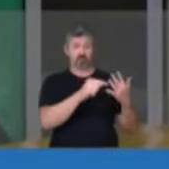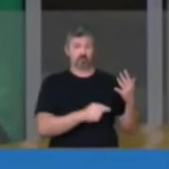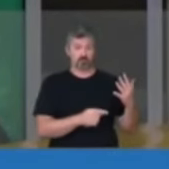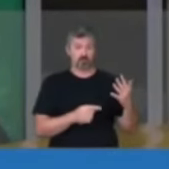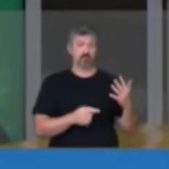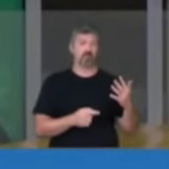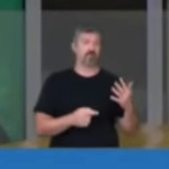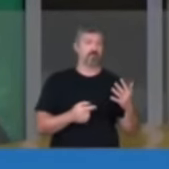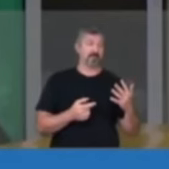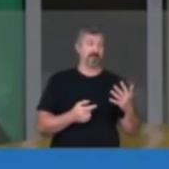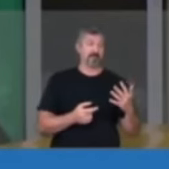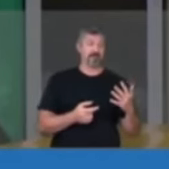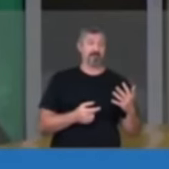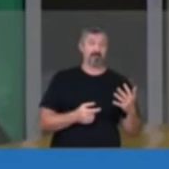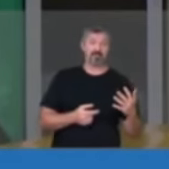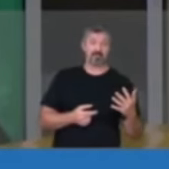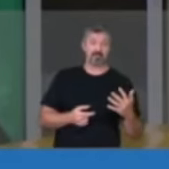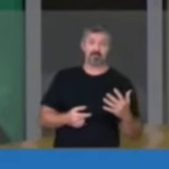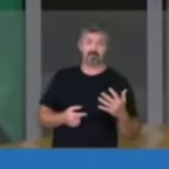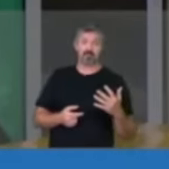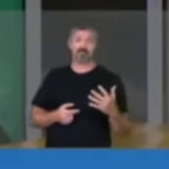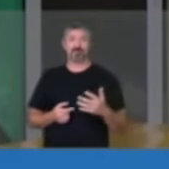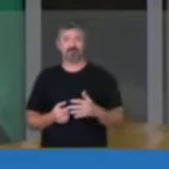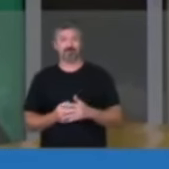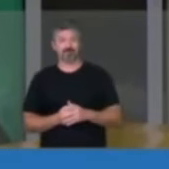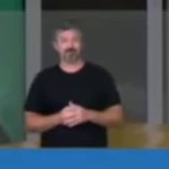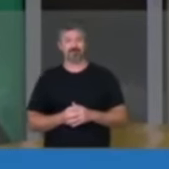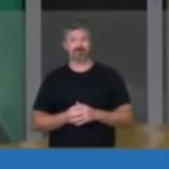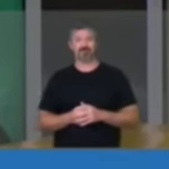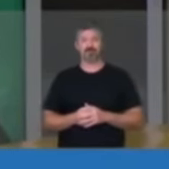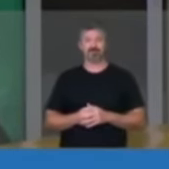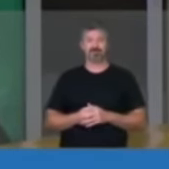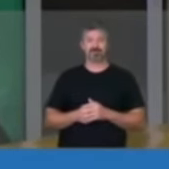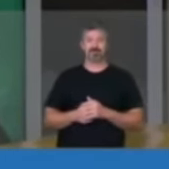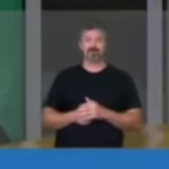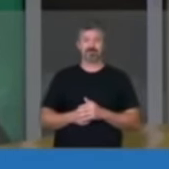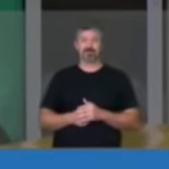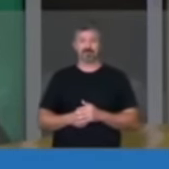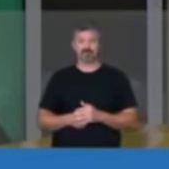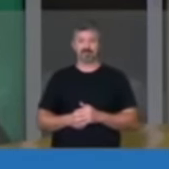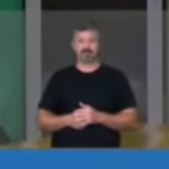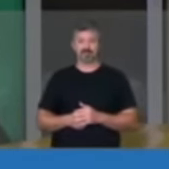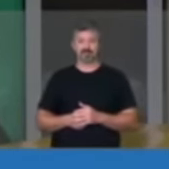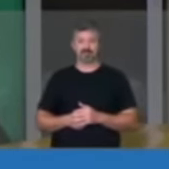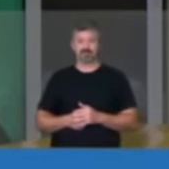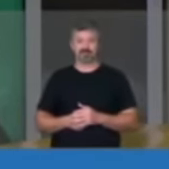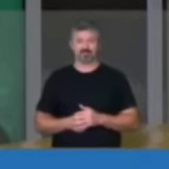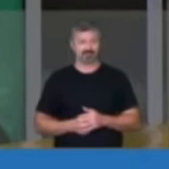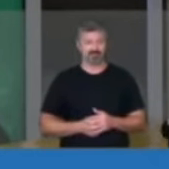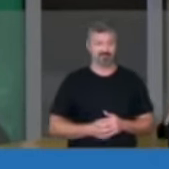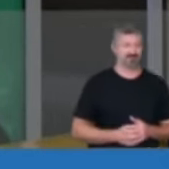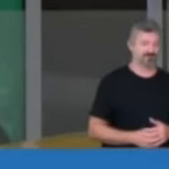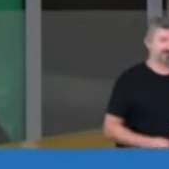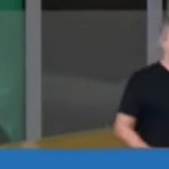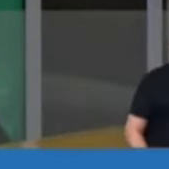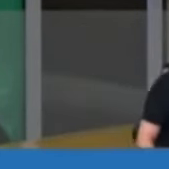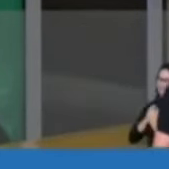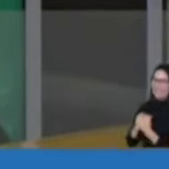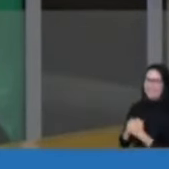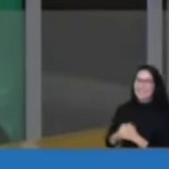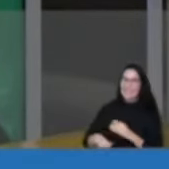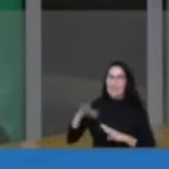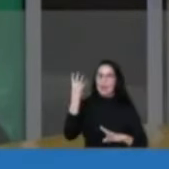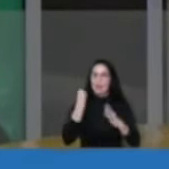motivo. Porque atrás de todos os outros foram ao postar esta